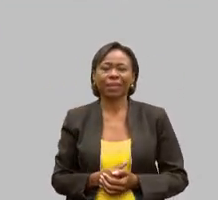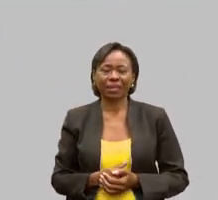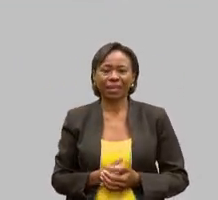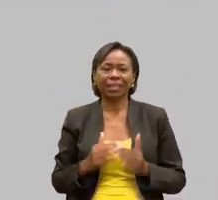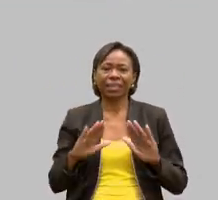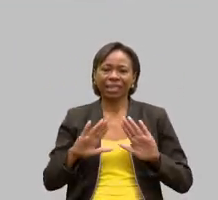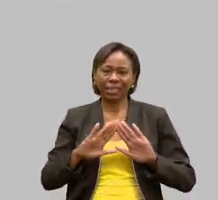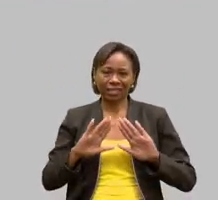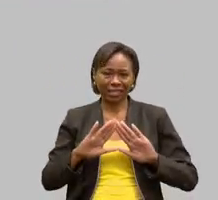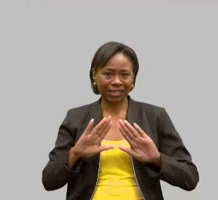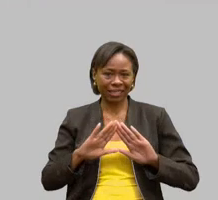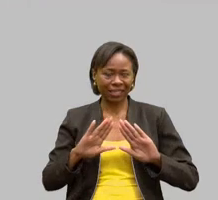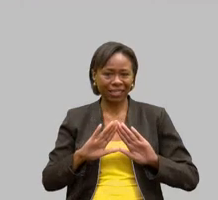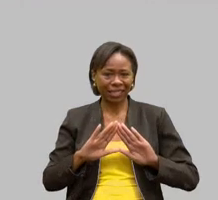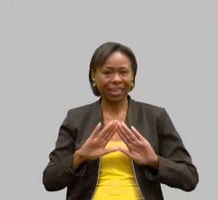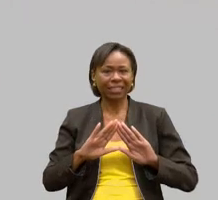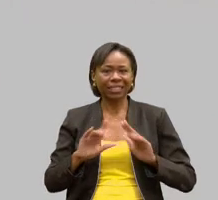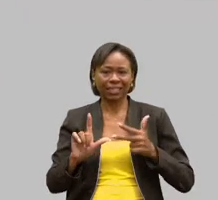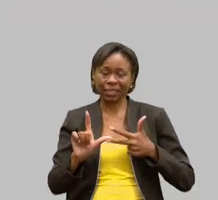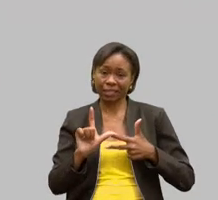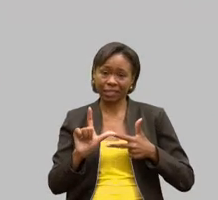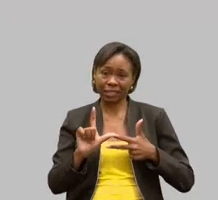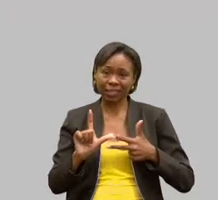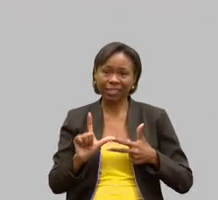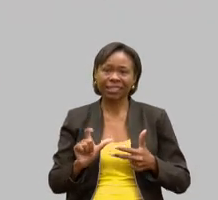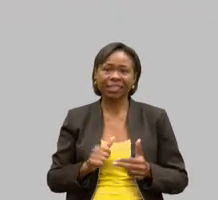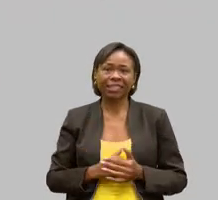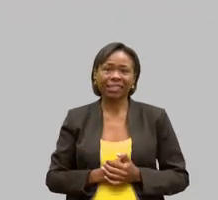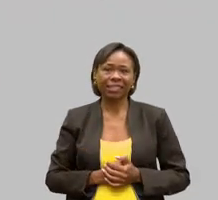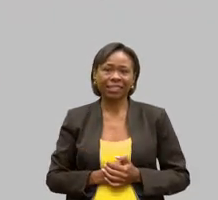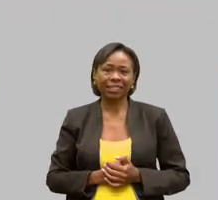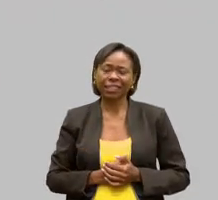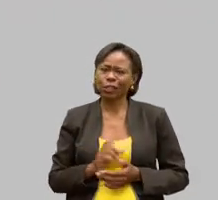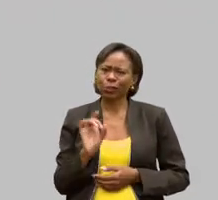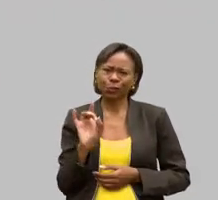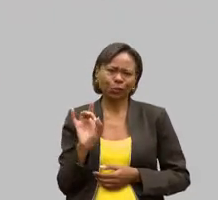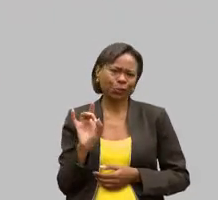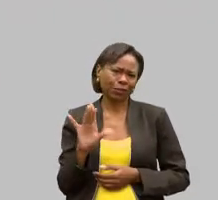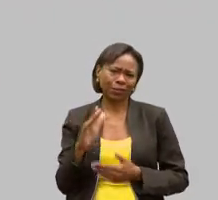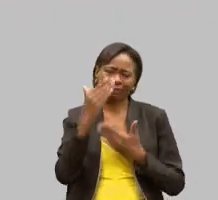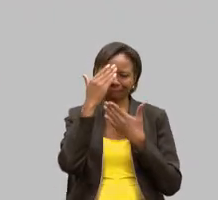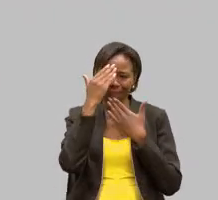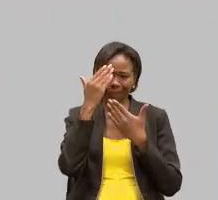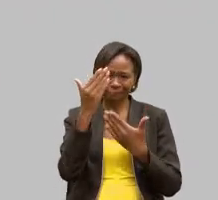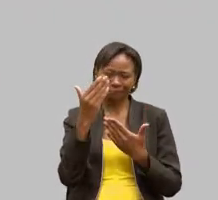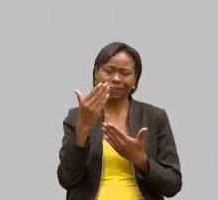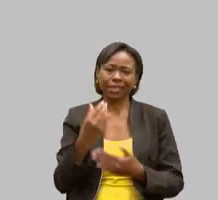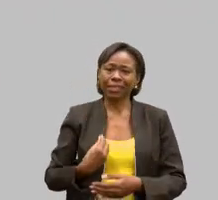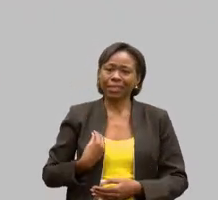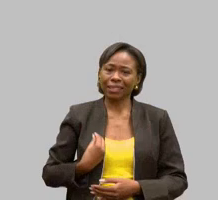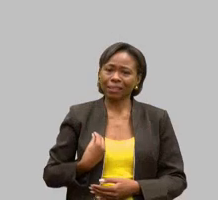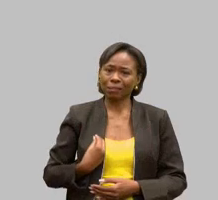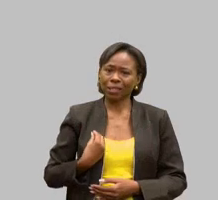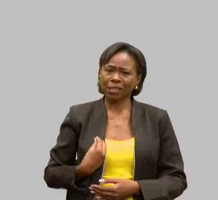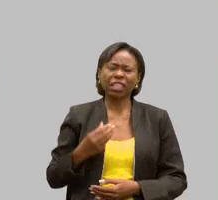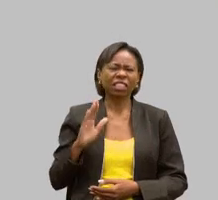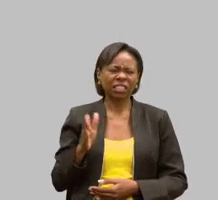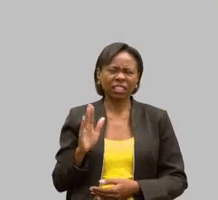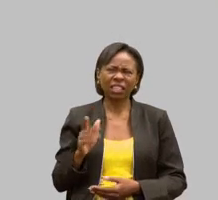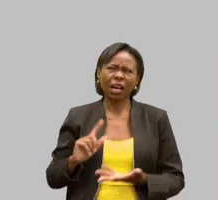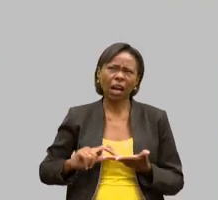legislativa eu só tenho que agradecer a presença eu acho que já foi dito tudo